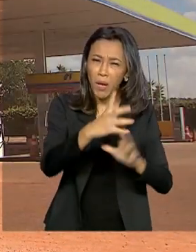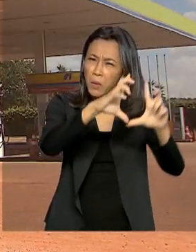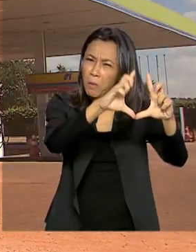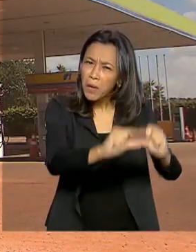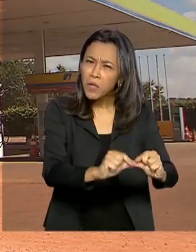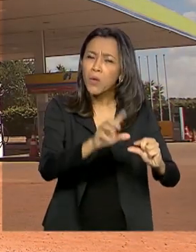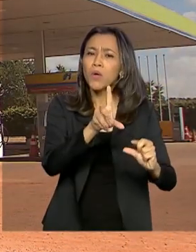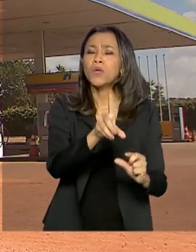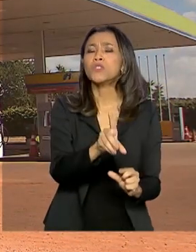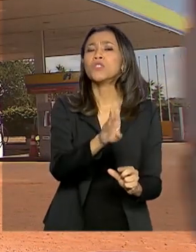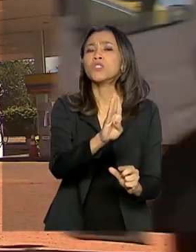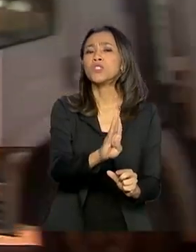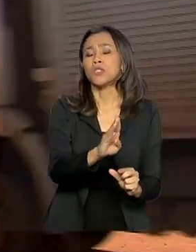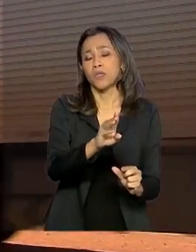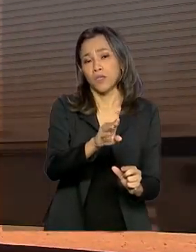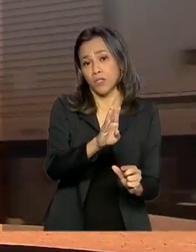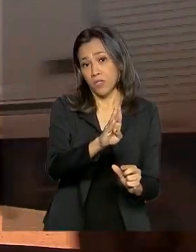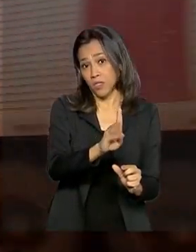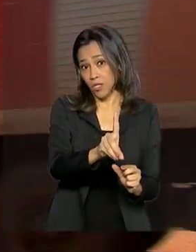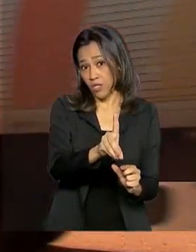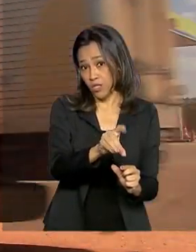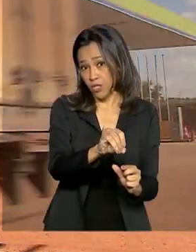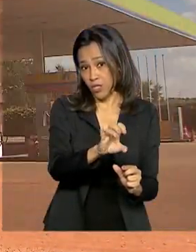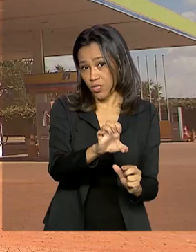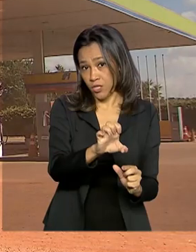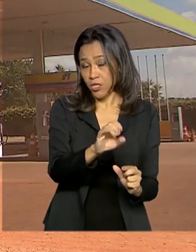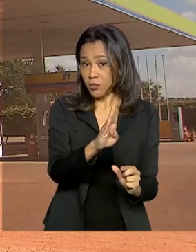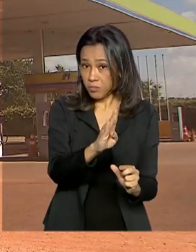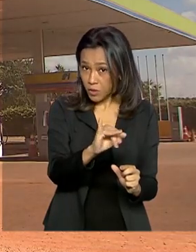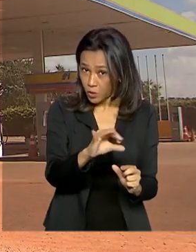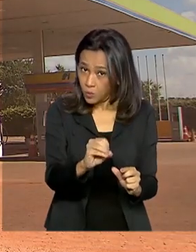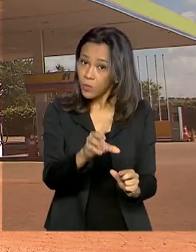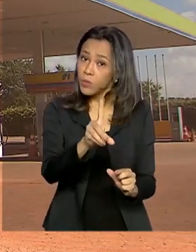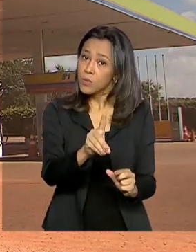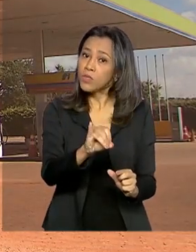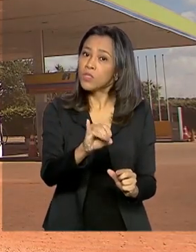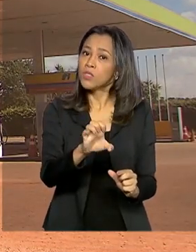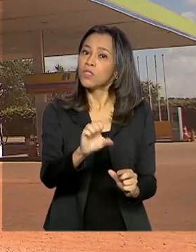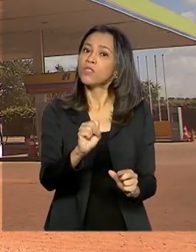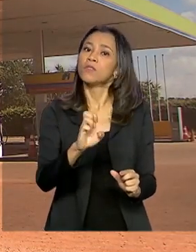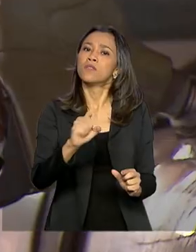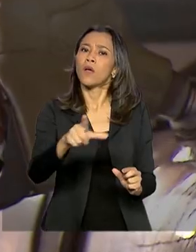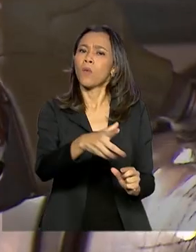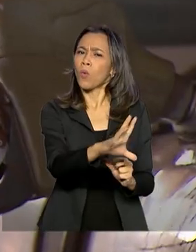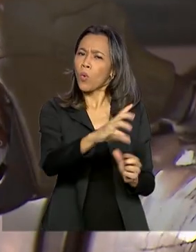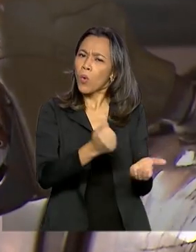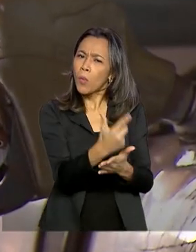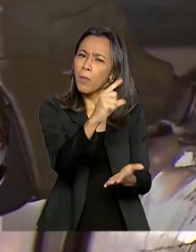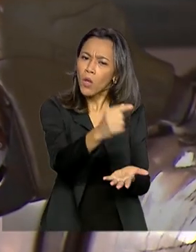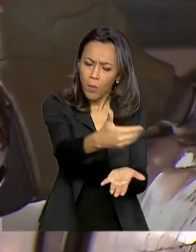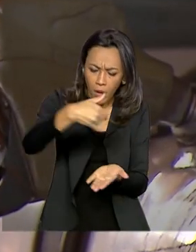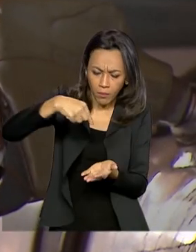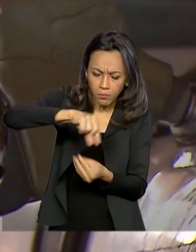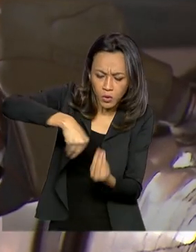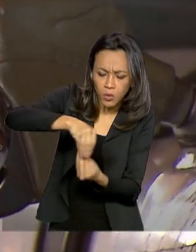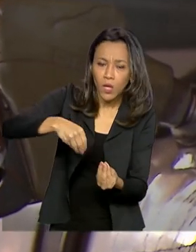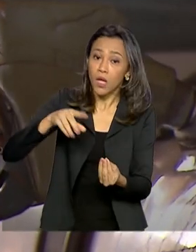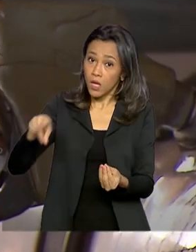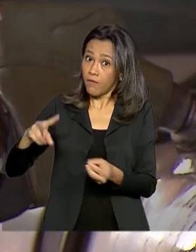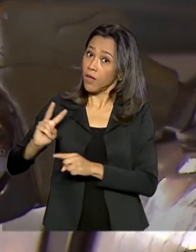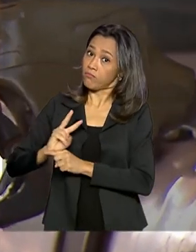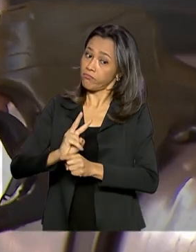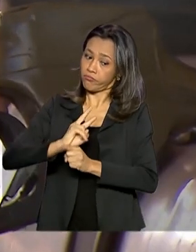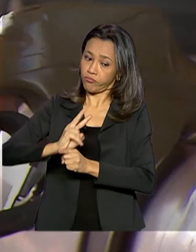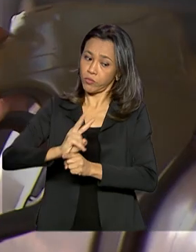pois acreditavam que o consumo diminuiria. Mas isso não aconteceu. Na semana que vem, a ANP vai continuar monitorando o serviço de entrega do